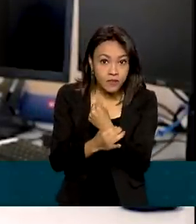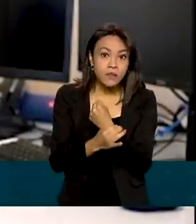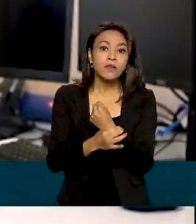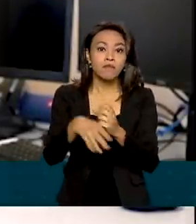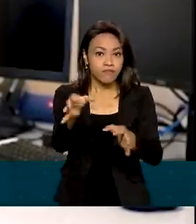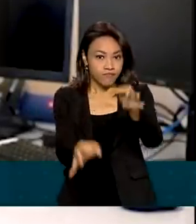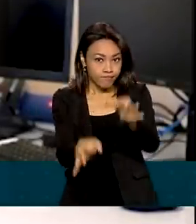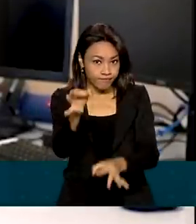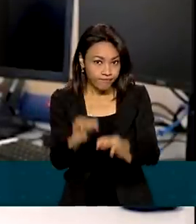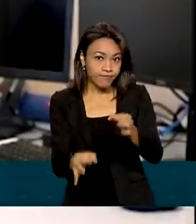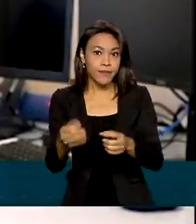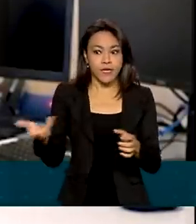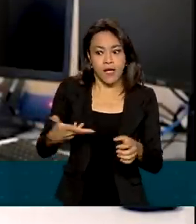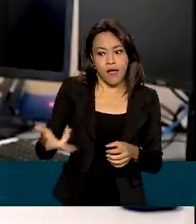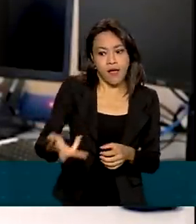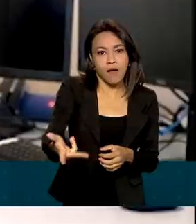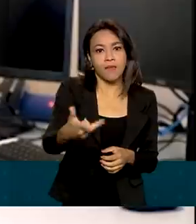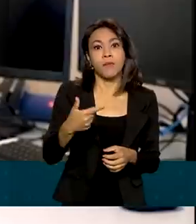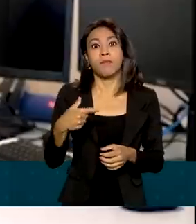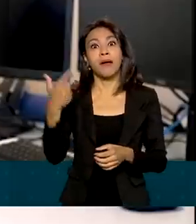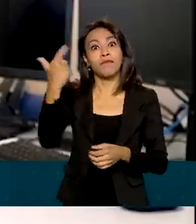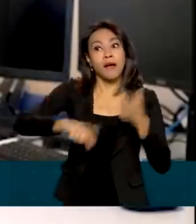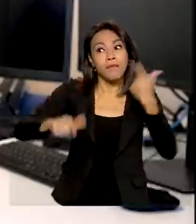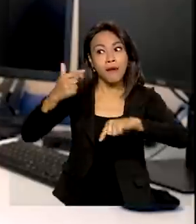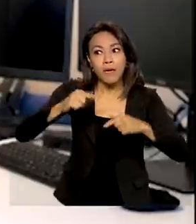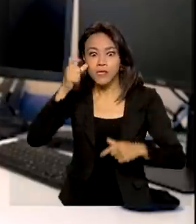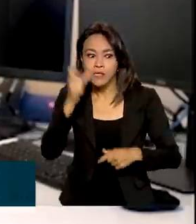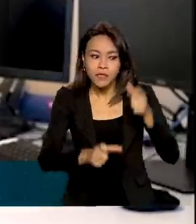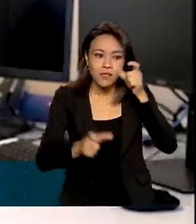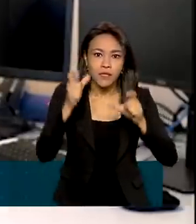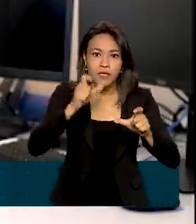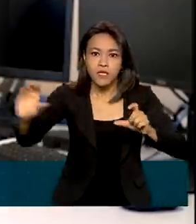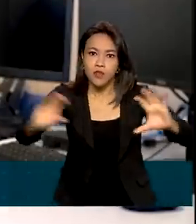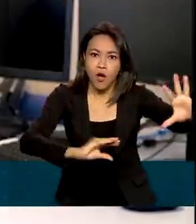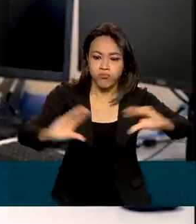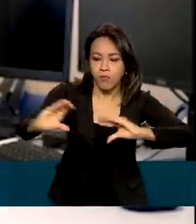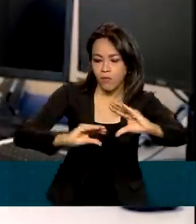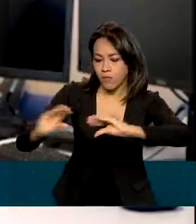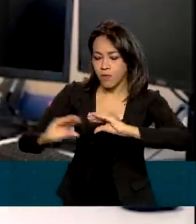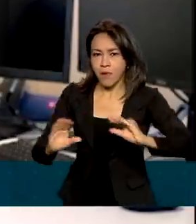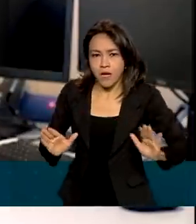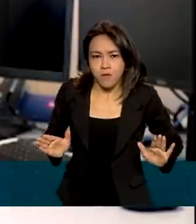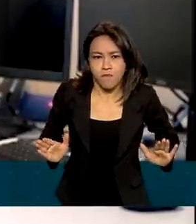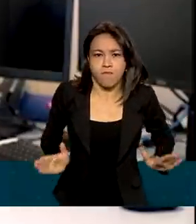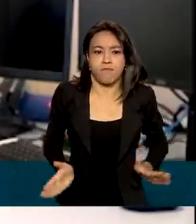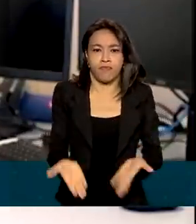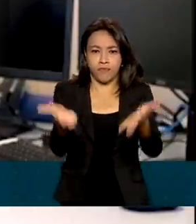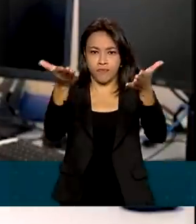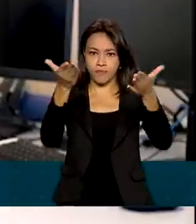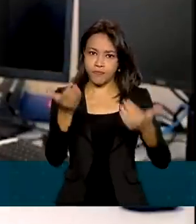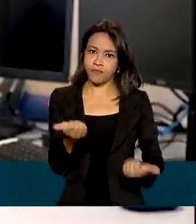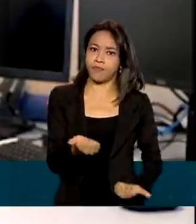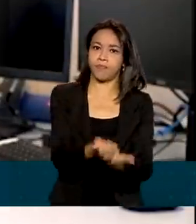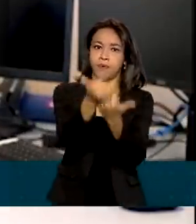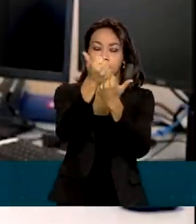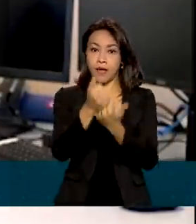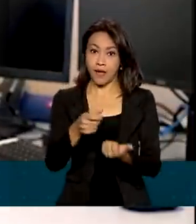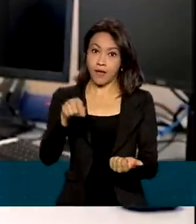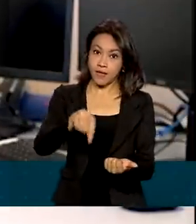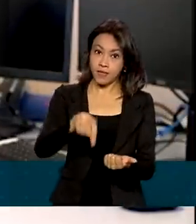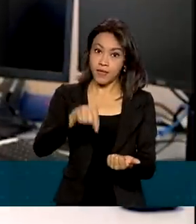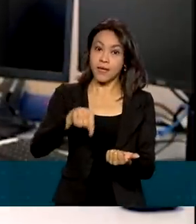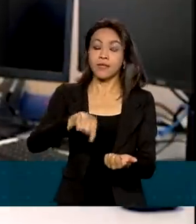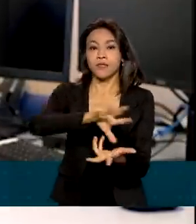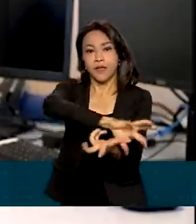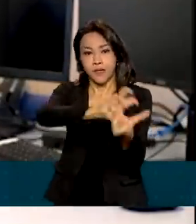essenciais para a tração de novos investimentos para impulsionar a reciclagem e a gestão adequada dos resíduos